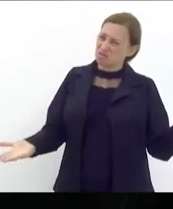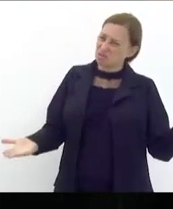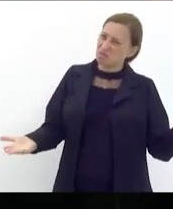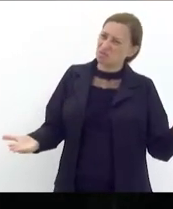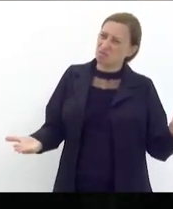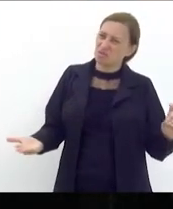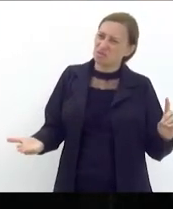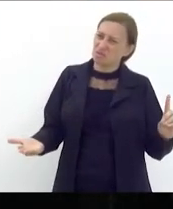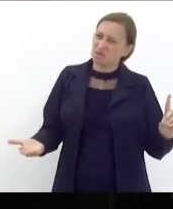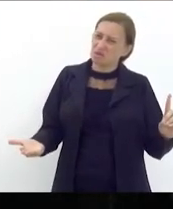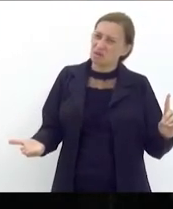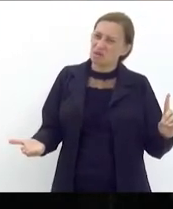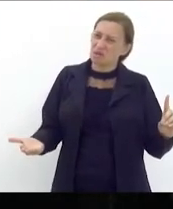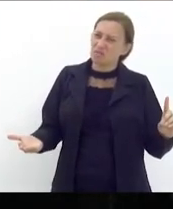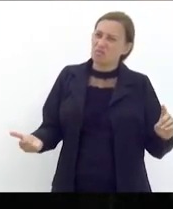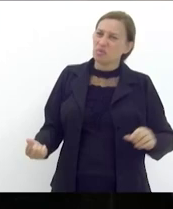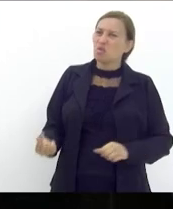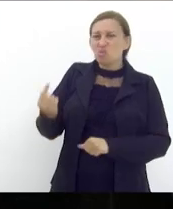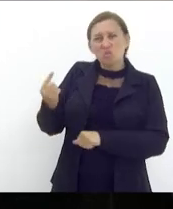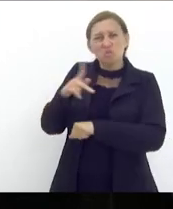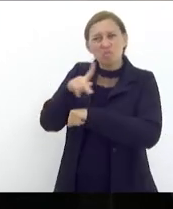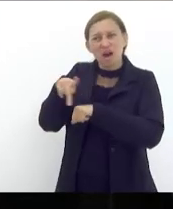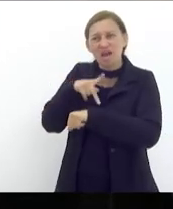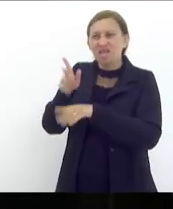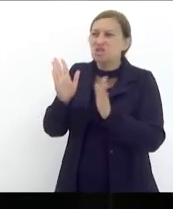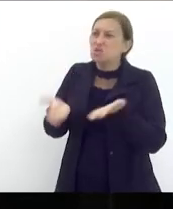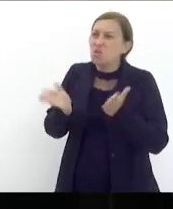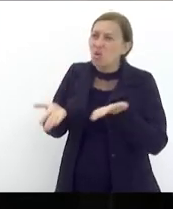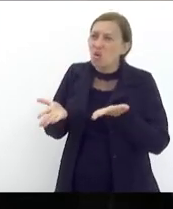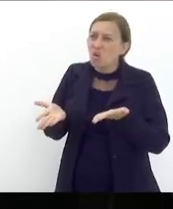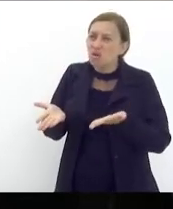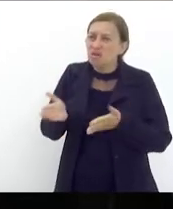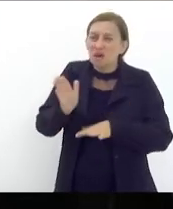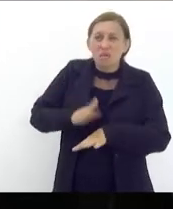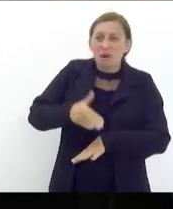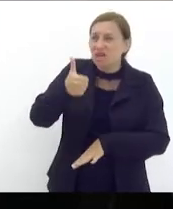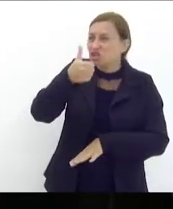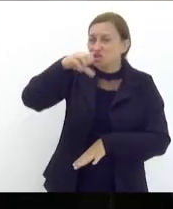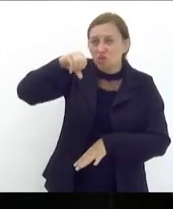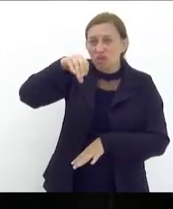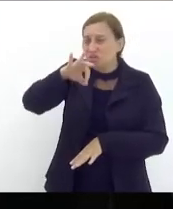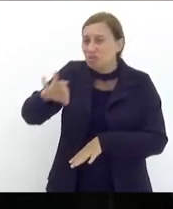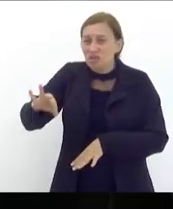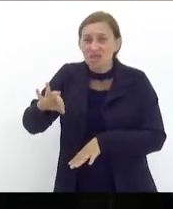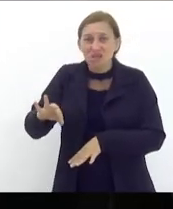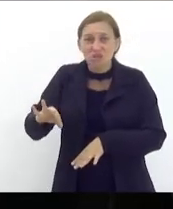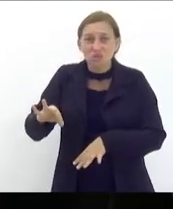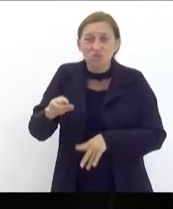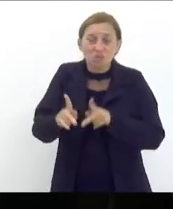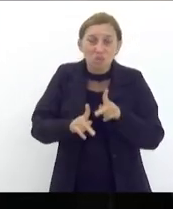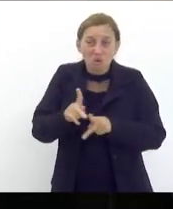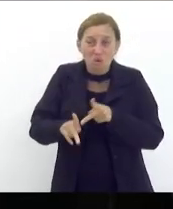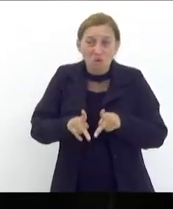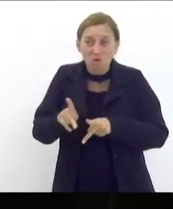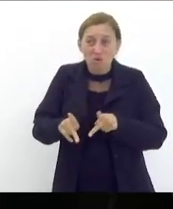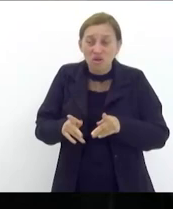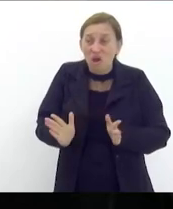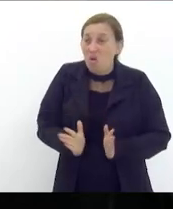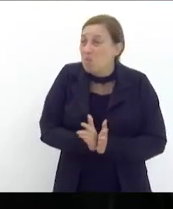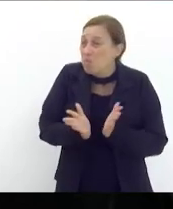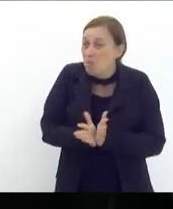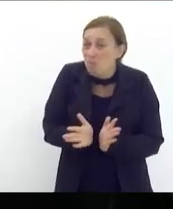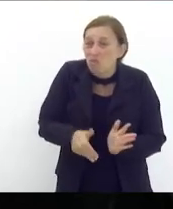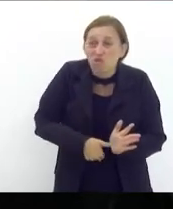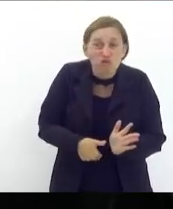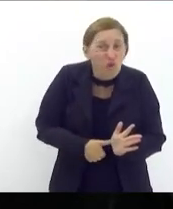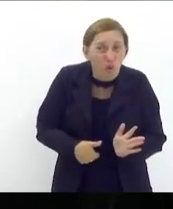que preside um país que hoje vive mais de 90% da população na linha da pobreza